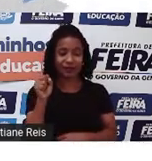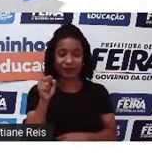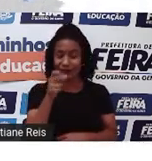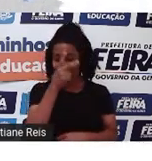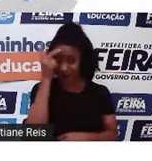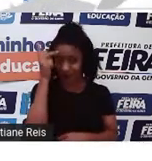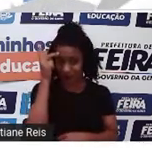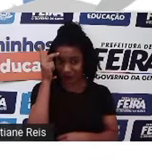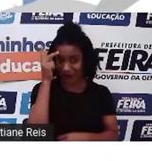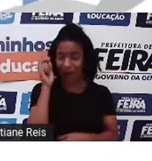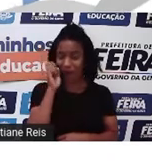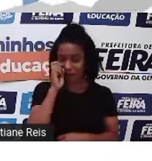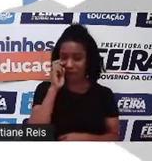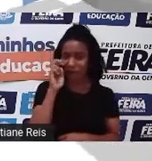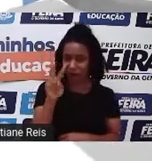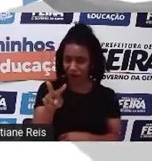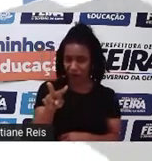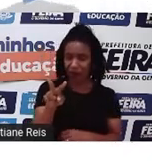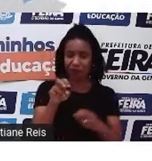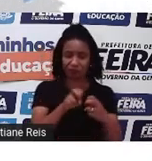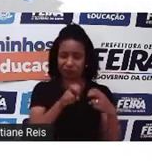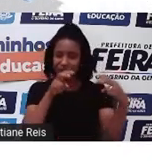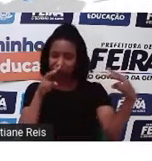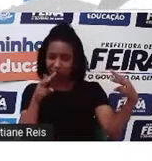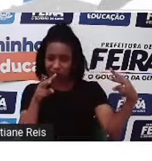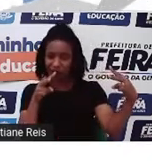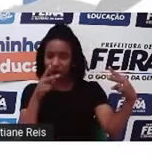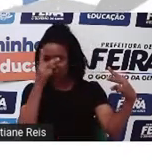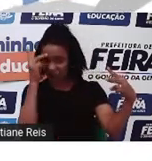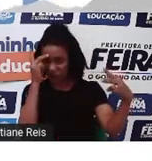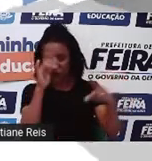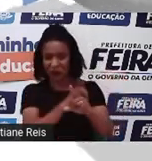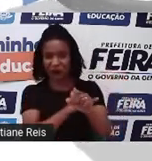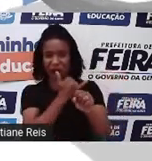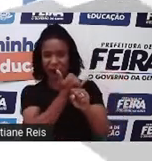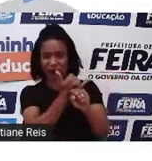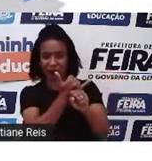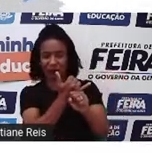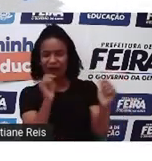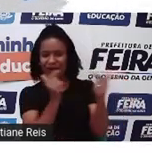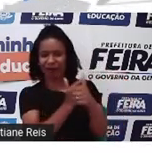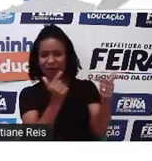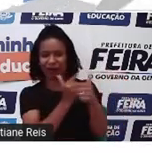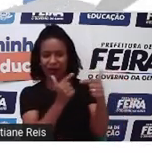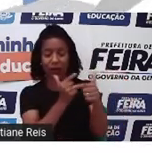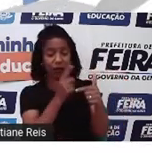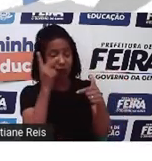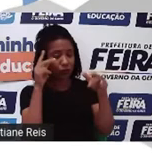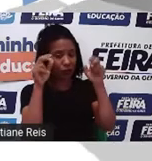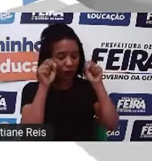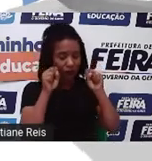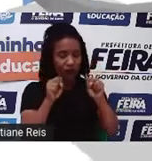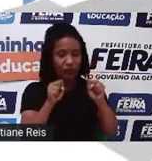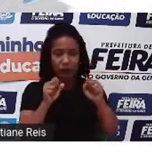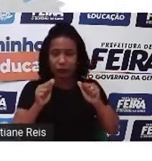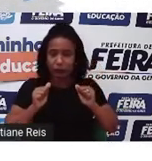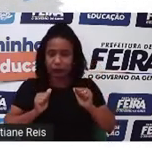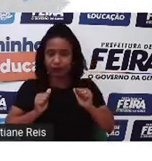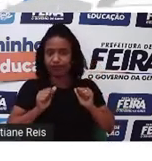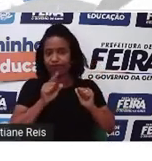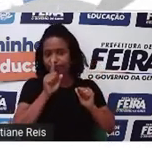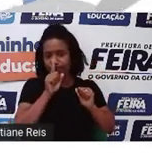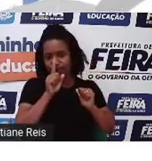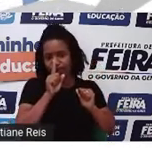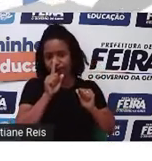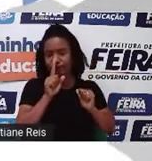elas veem o cyberbullying acontecendo, mas elas se omitem, elas ignoram. Então, caso, I know to use